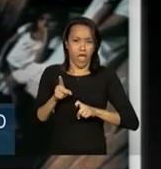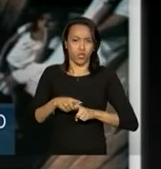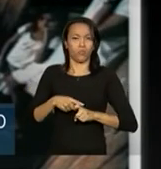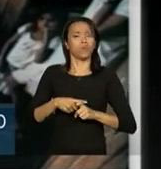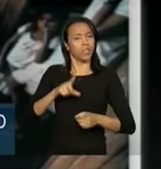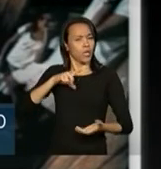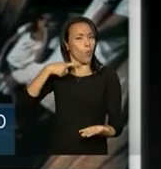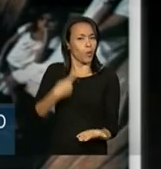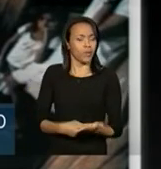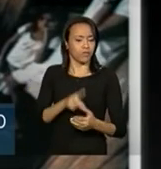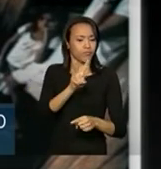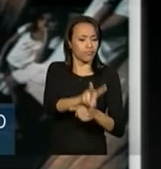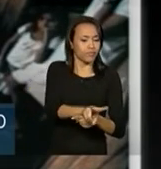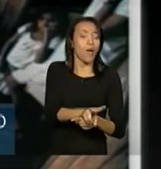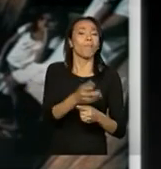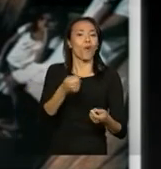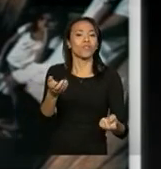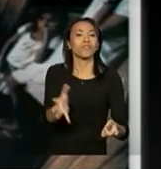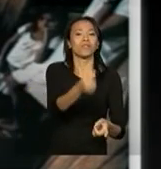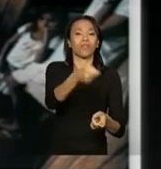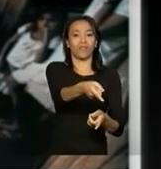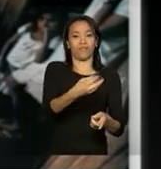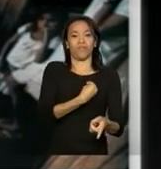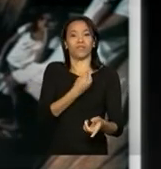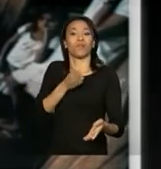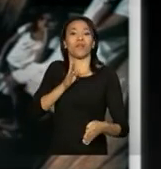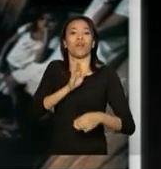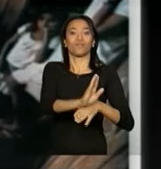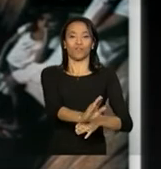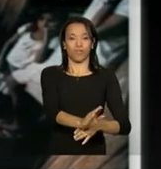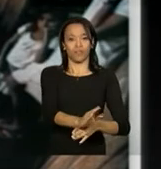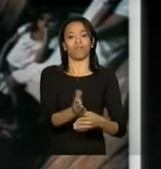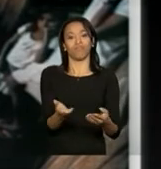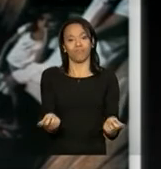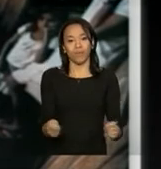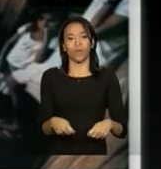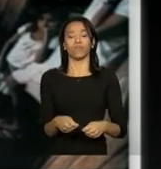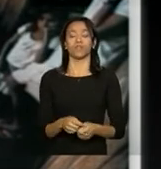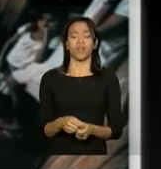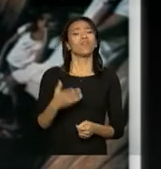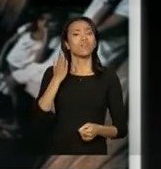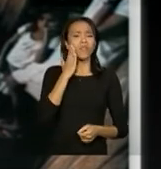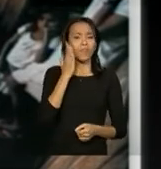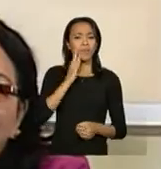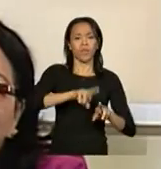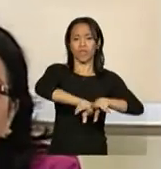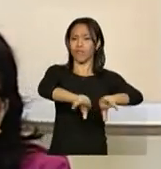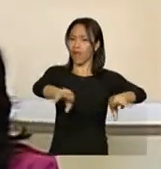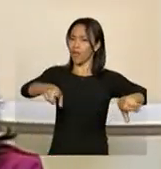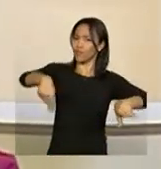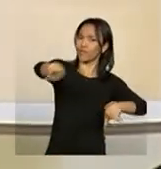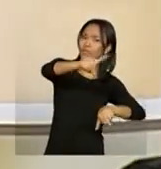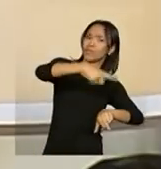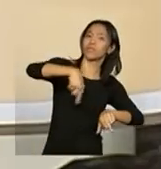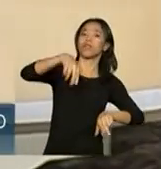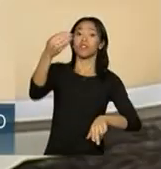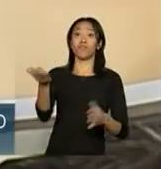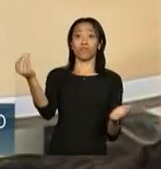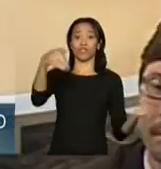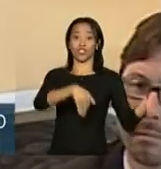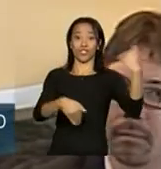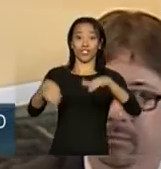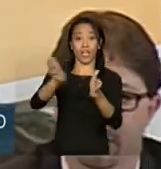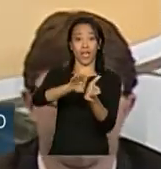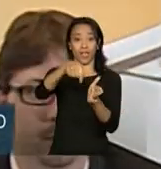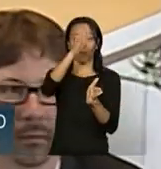comprometido, pode salvar vidas e pode fazer a diferença. A gente sabe que vários de vocês vieram para o Brasil e nós